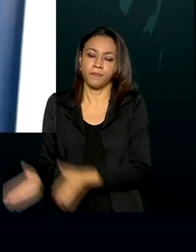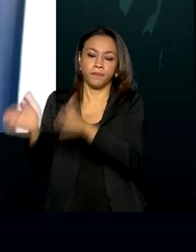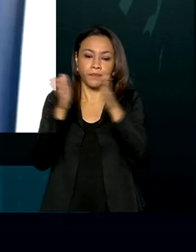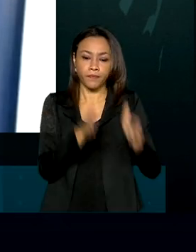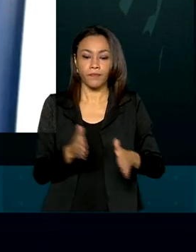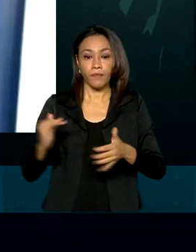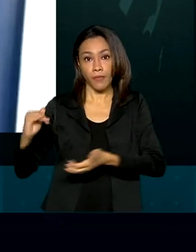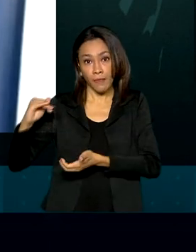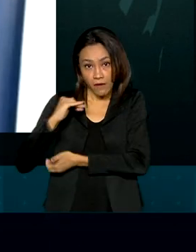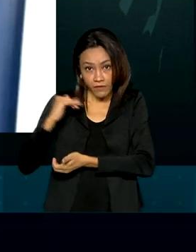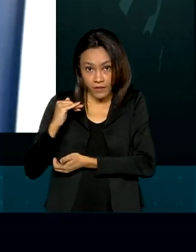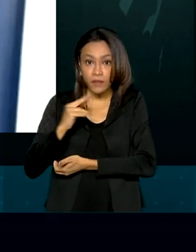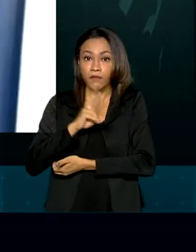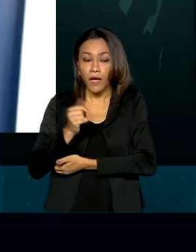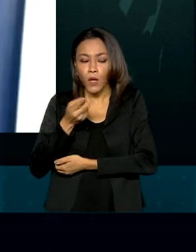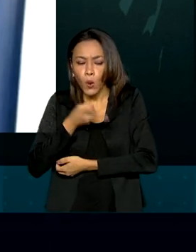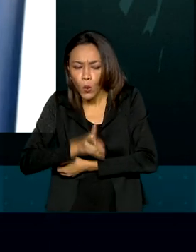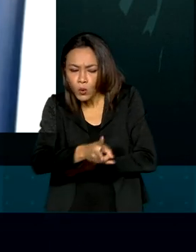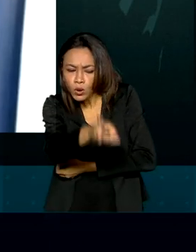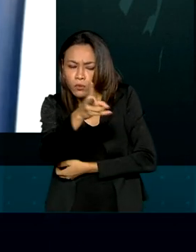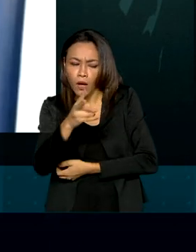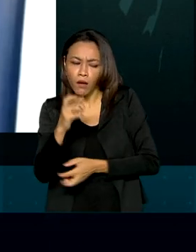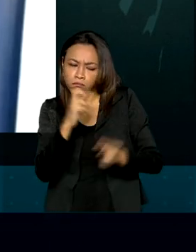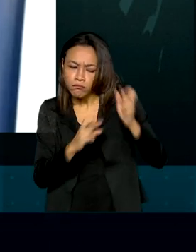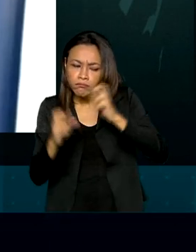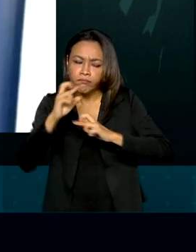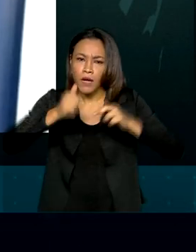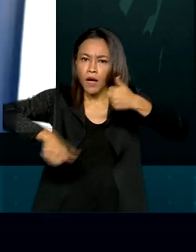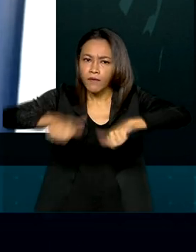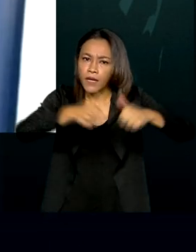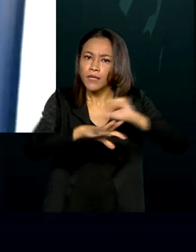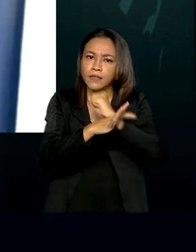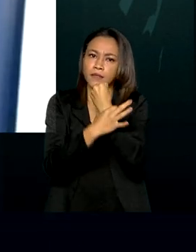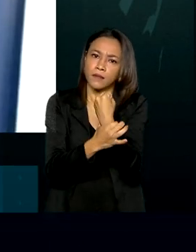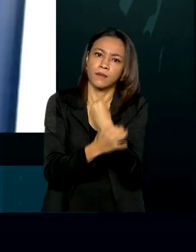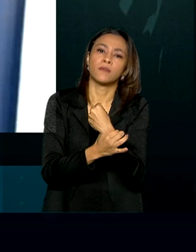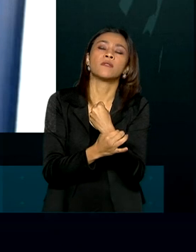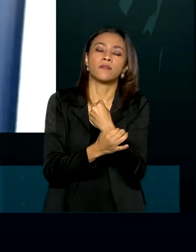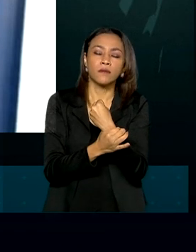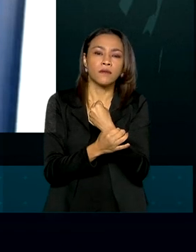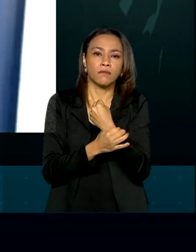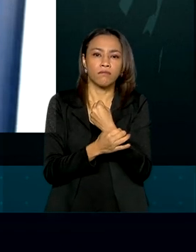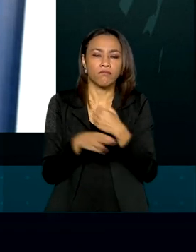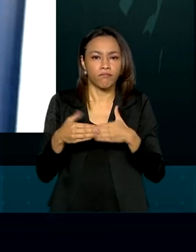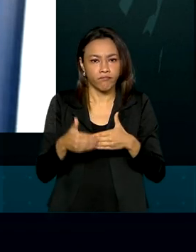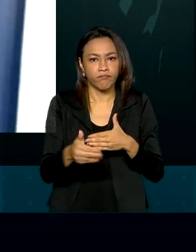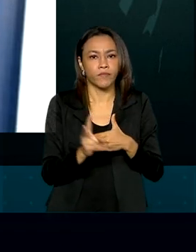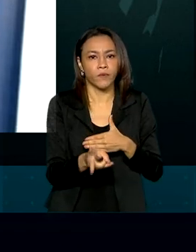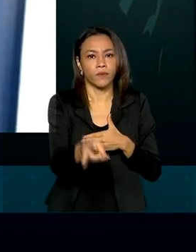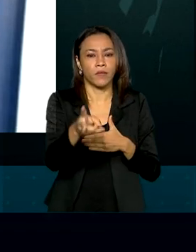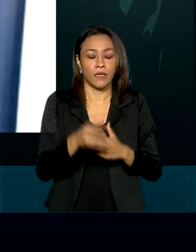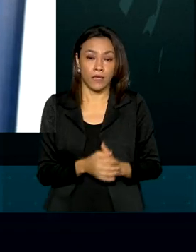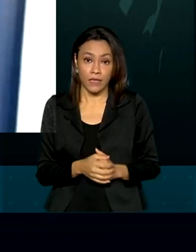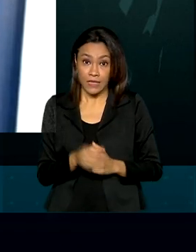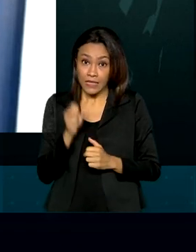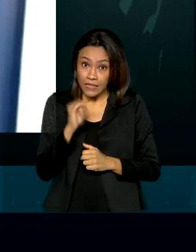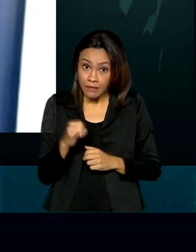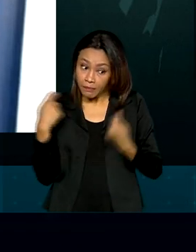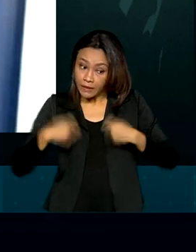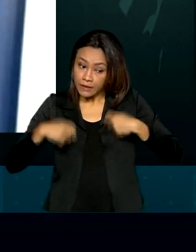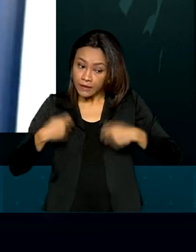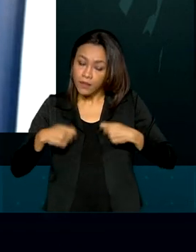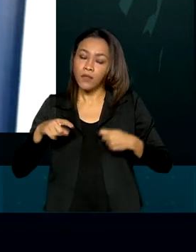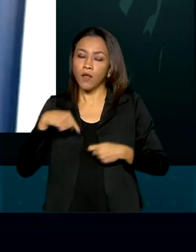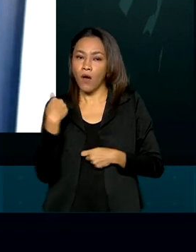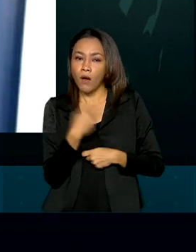continuará revisando os dados de segurança assim que estiverem disponíveis. Se necessário, tomaremos as medidas